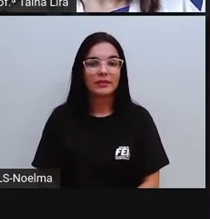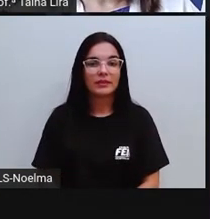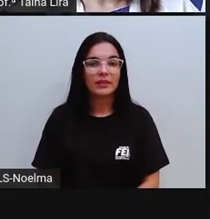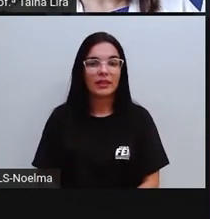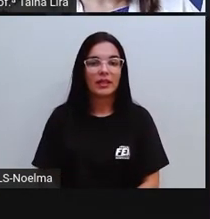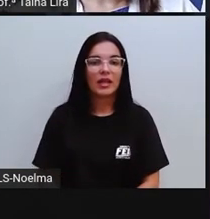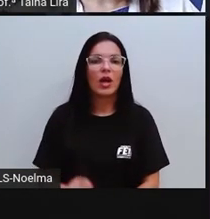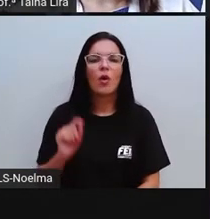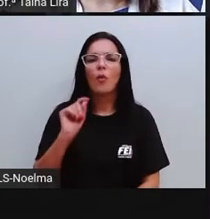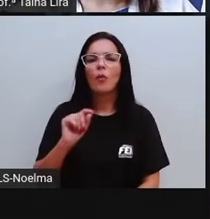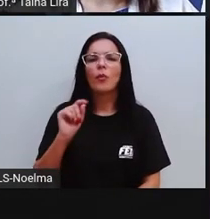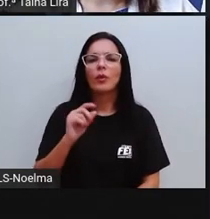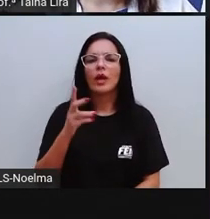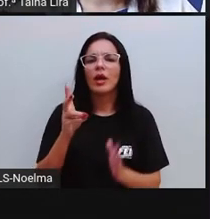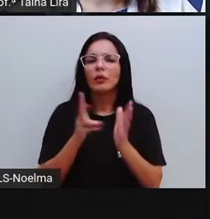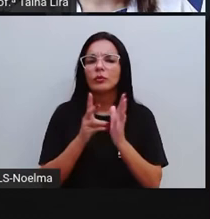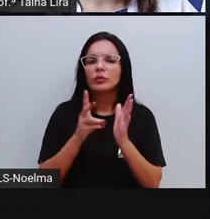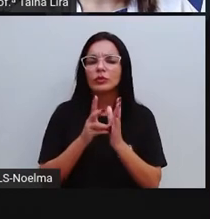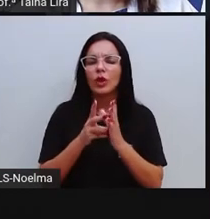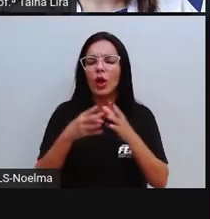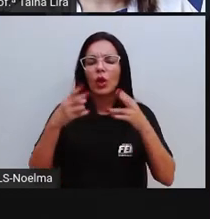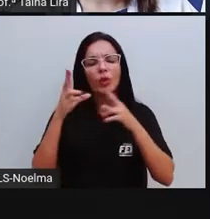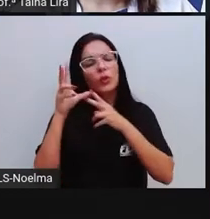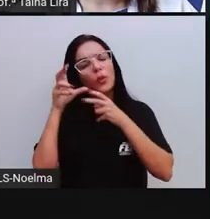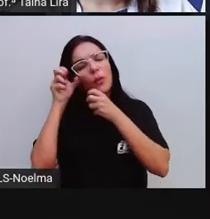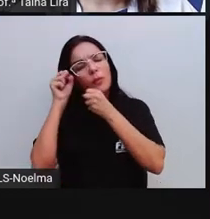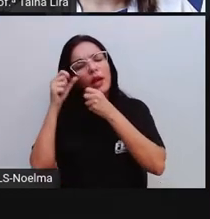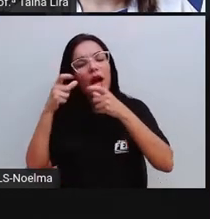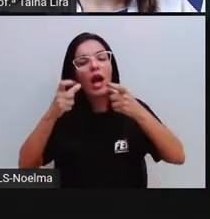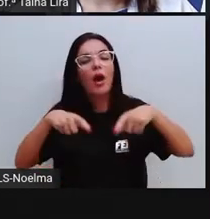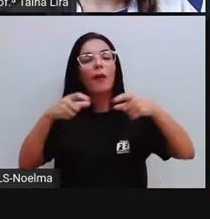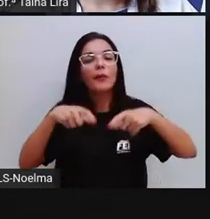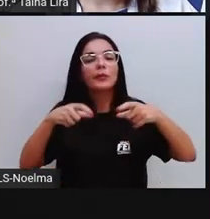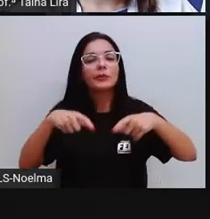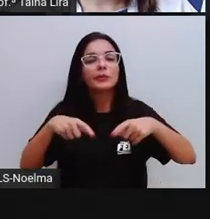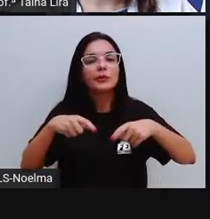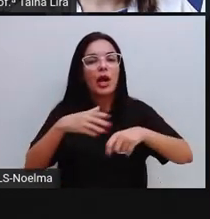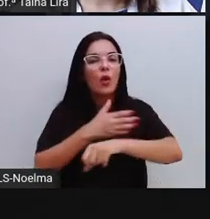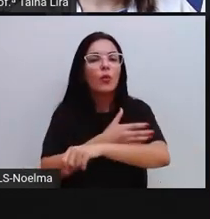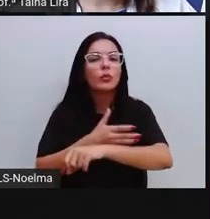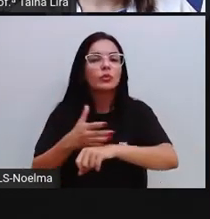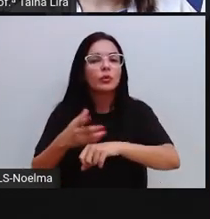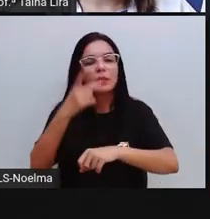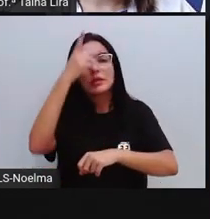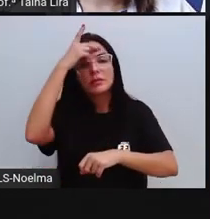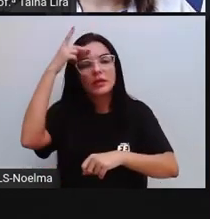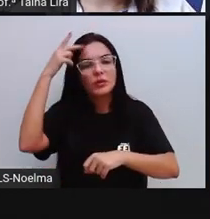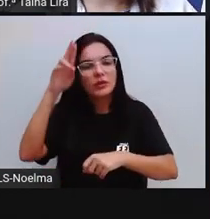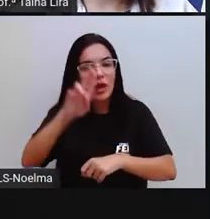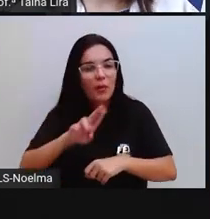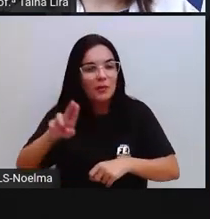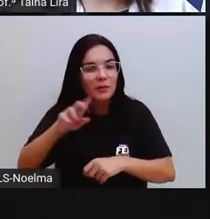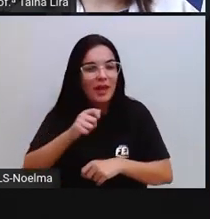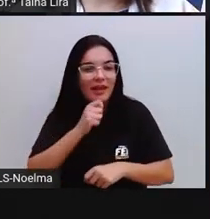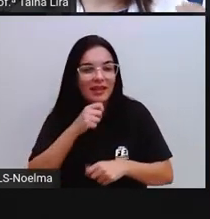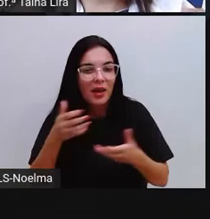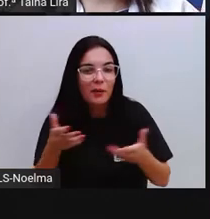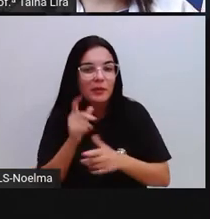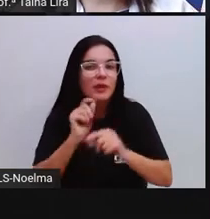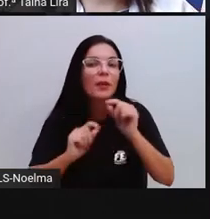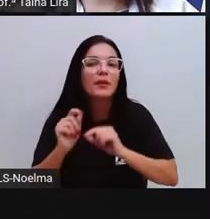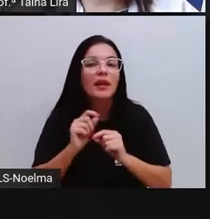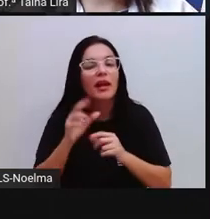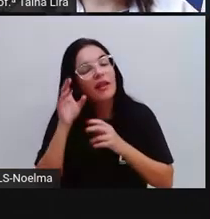em que os índios dormiam e esse costume que herdamos a maioria das pessoas gostam muito é eles